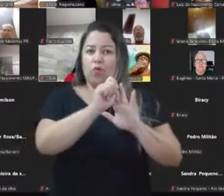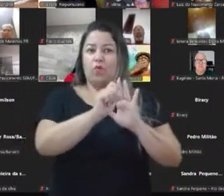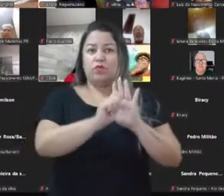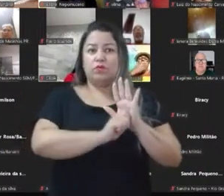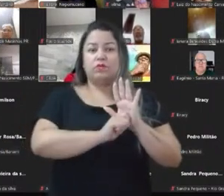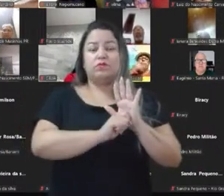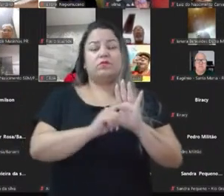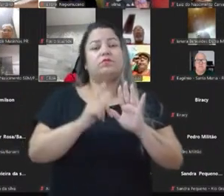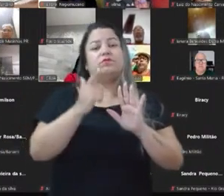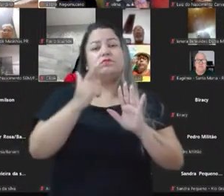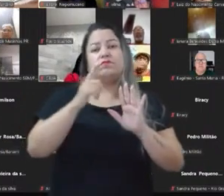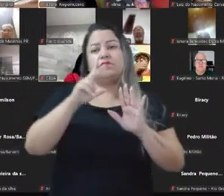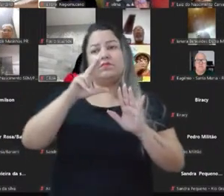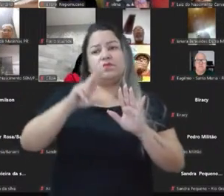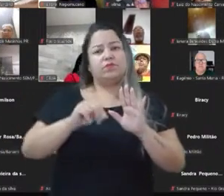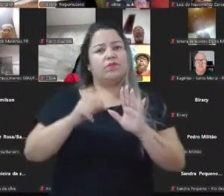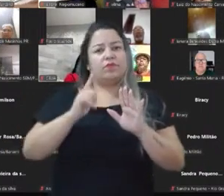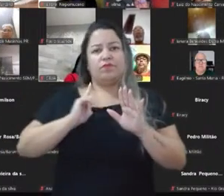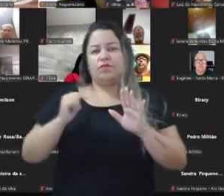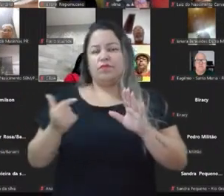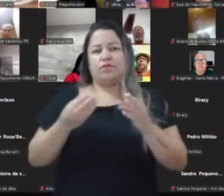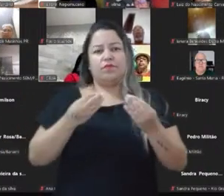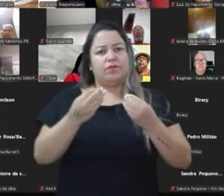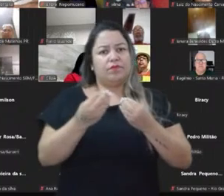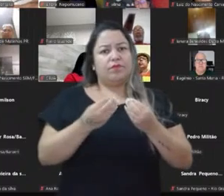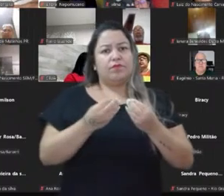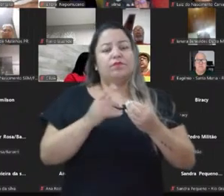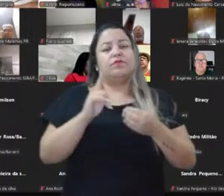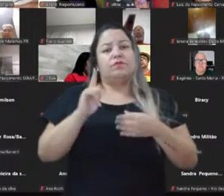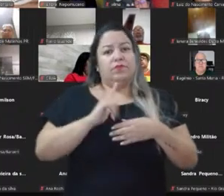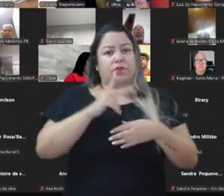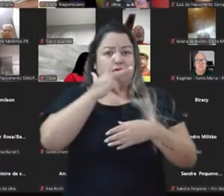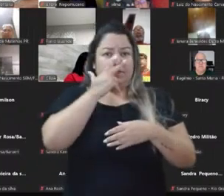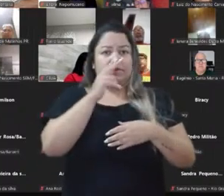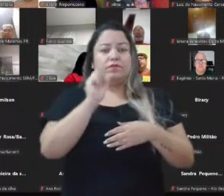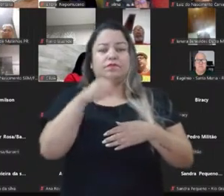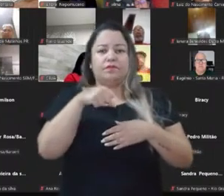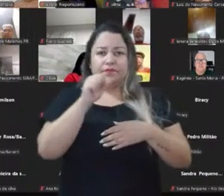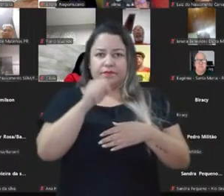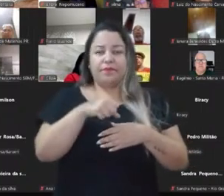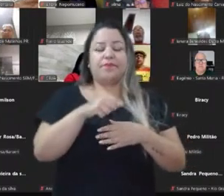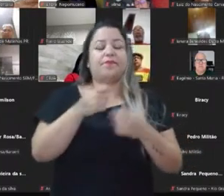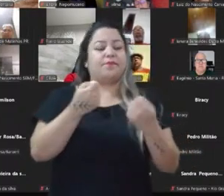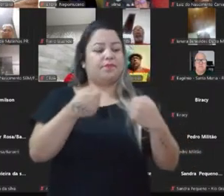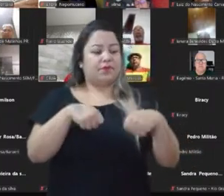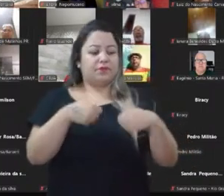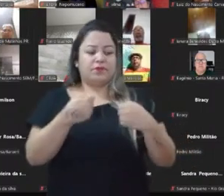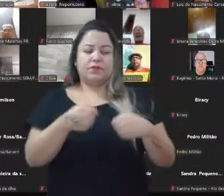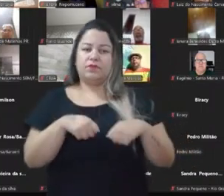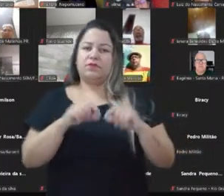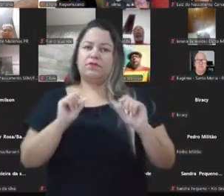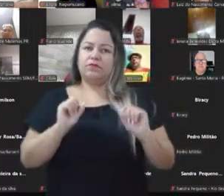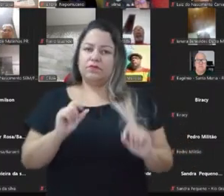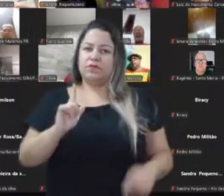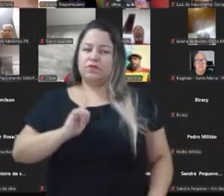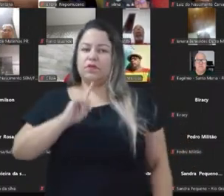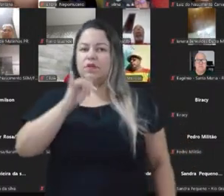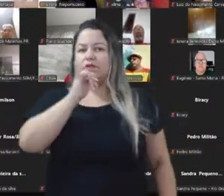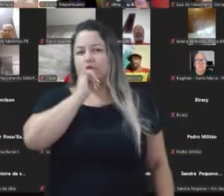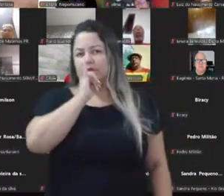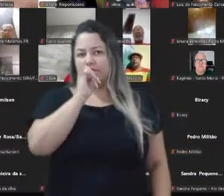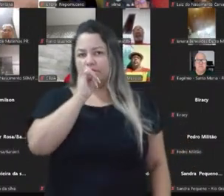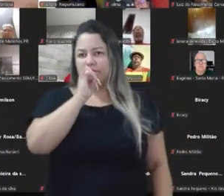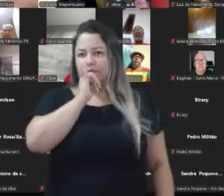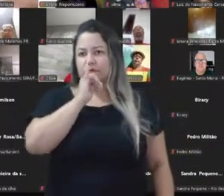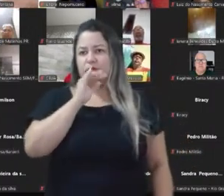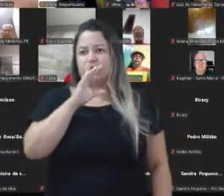Tem que só regulamentar, não tem saída para a gente. E eu acho que tem. Eu acho que a gente precisa... Tem exemplos aqui, Dandara,